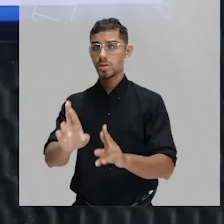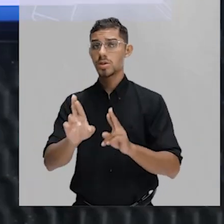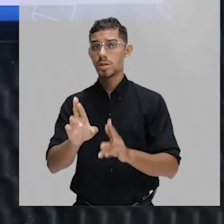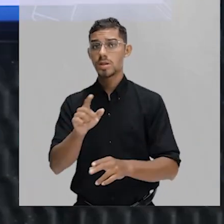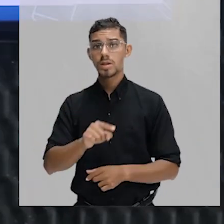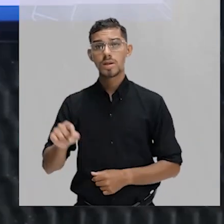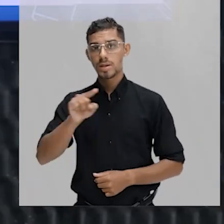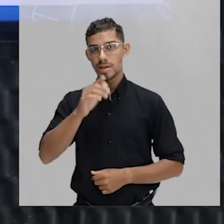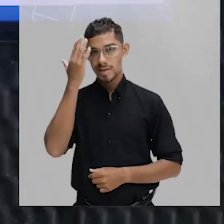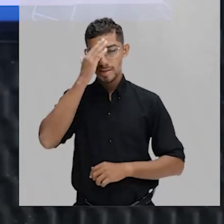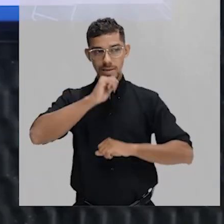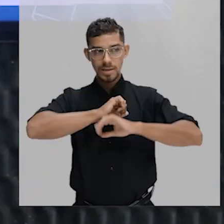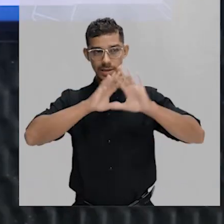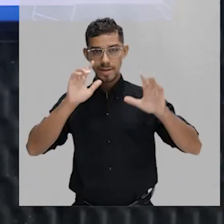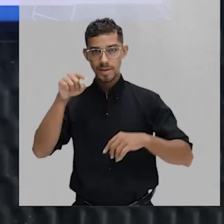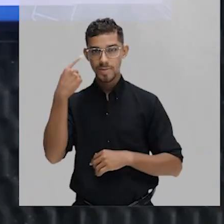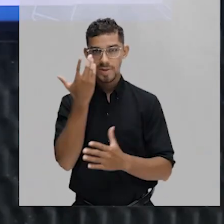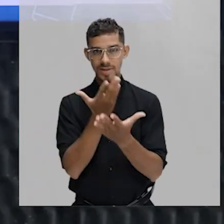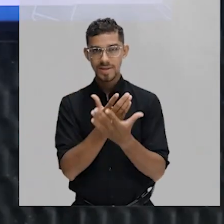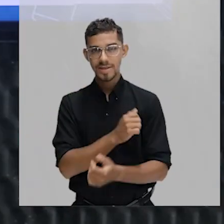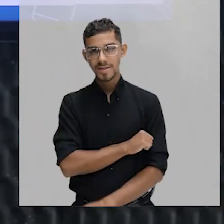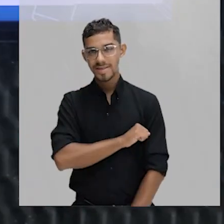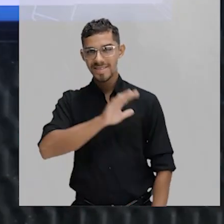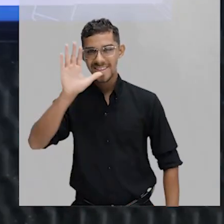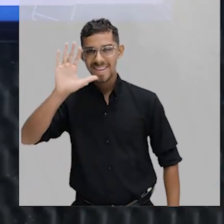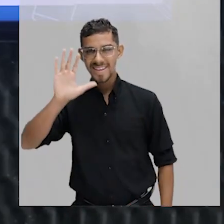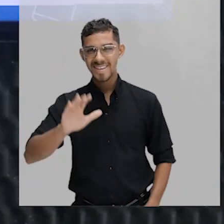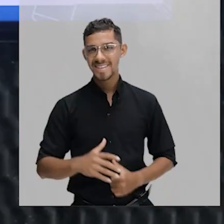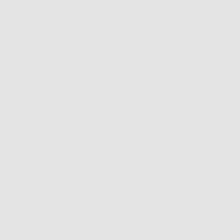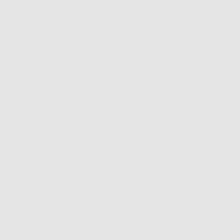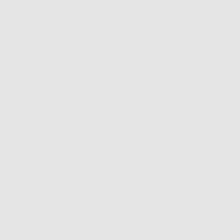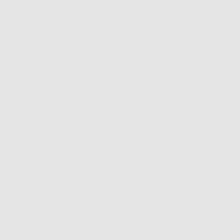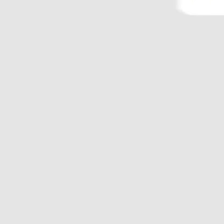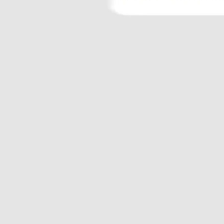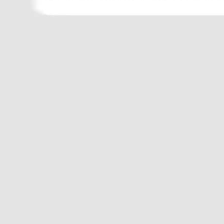entendido, e eu aguardo vocês na próxima aula. Até mais. Tchau, tchau.